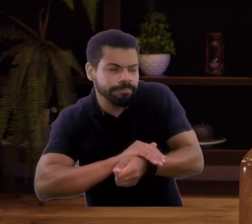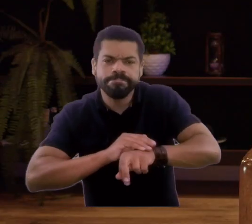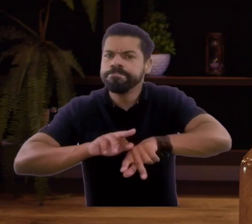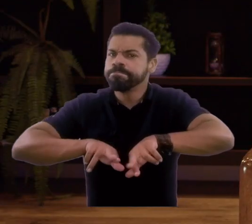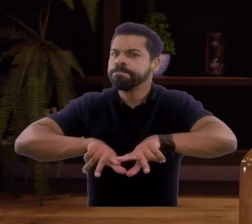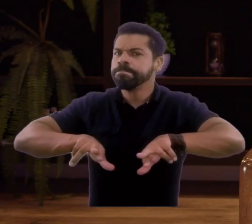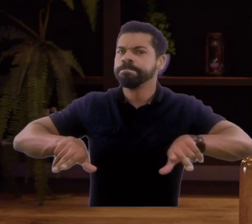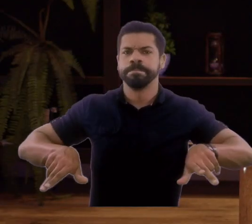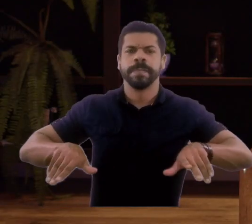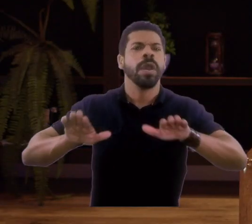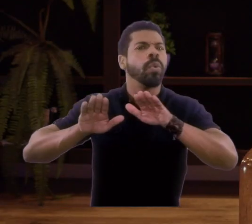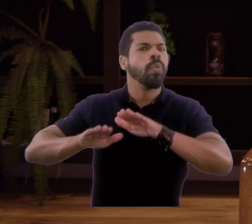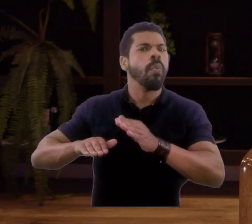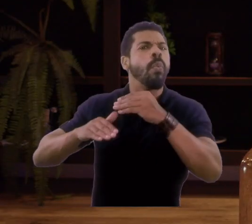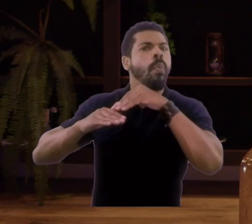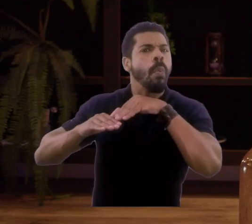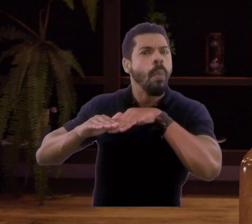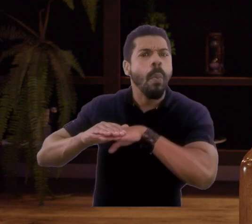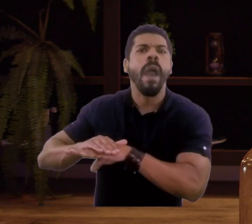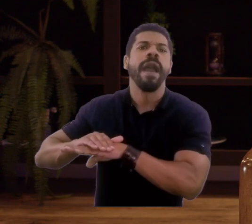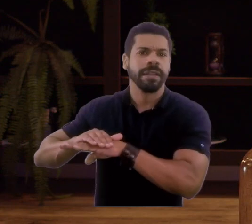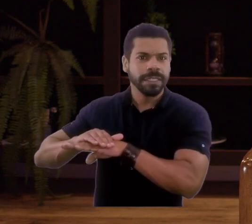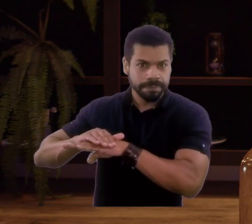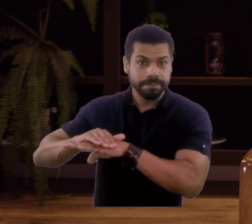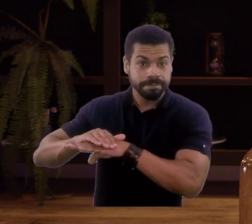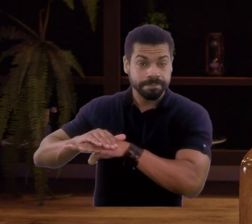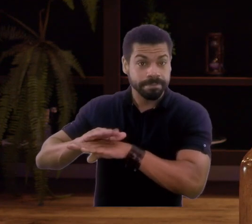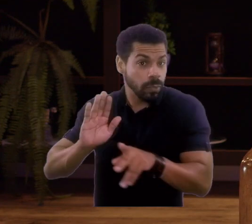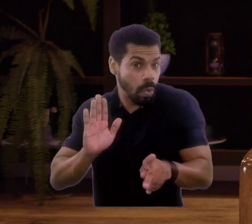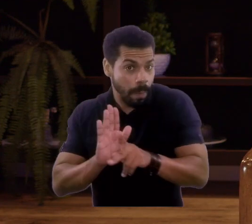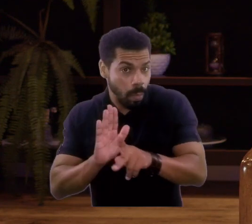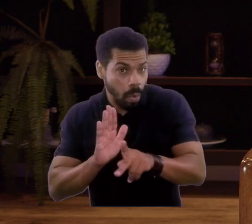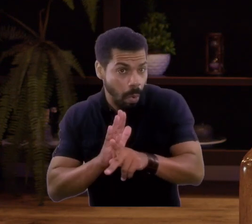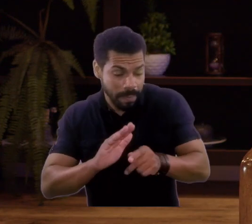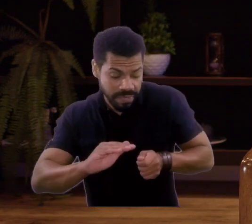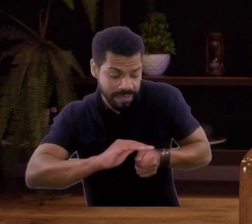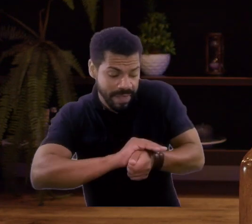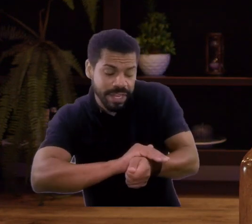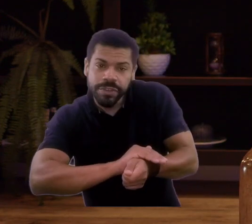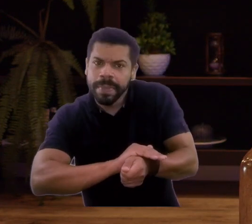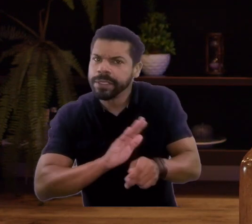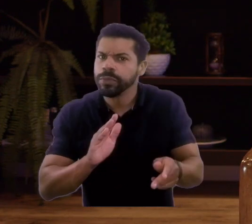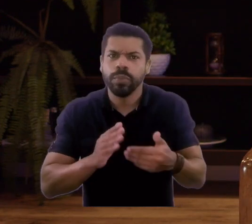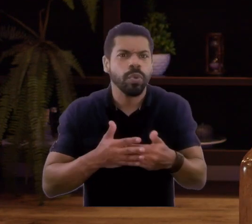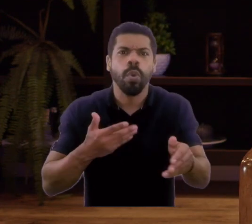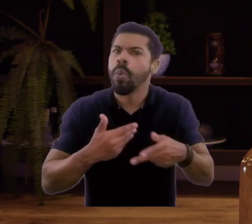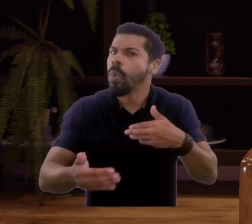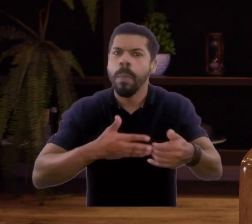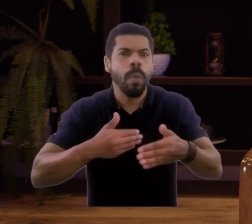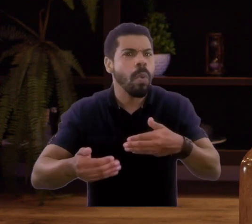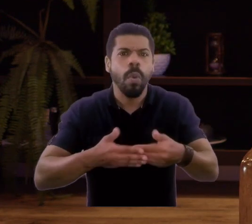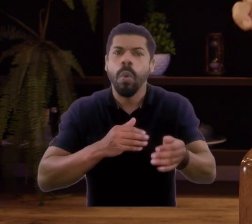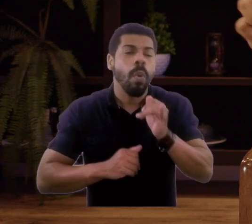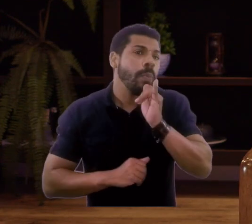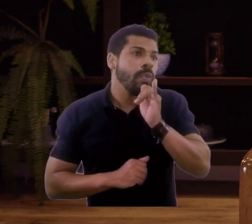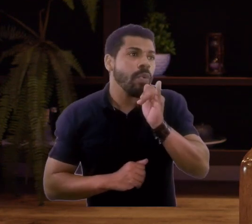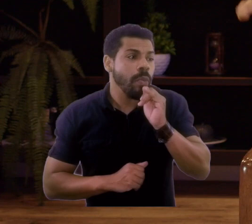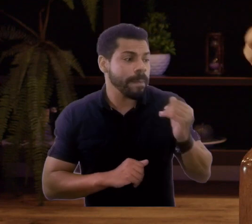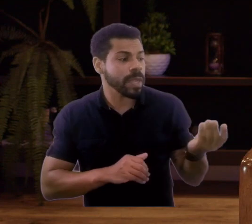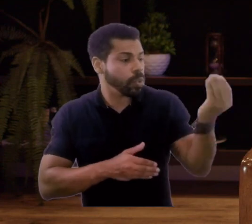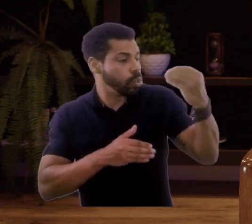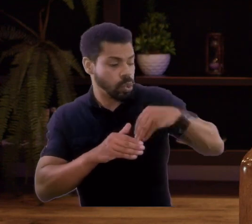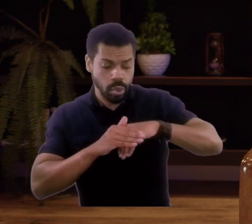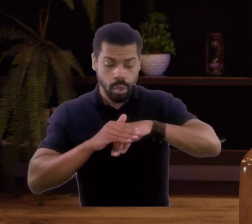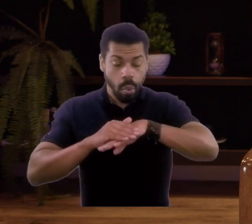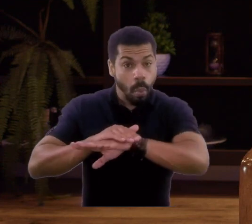disponíveis que vão ficar ali colocados na sua carteira de investimento, exclusivamente para que você coloque,